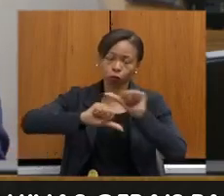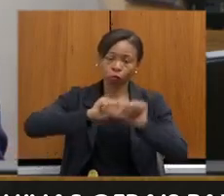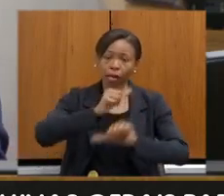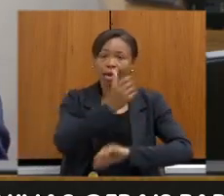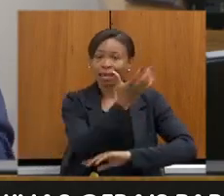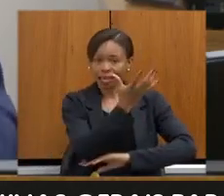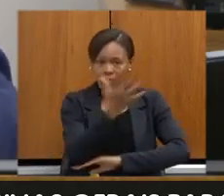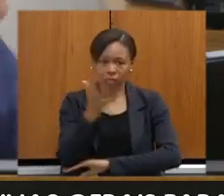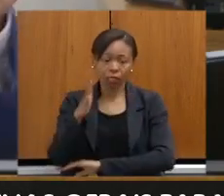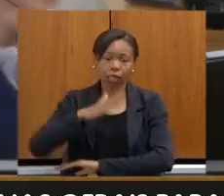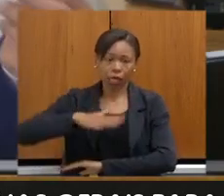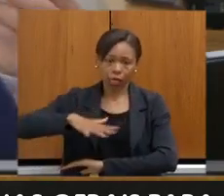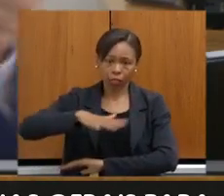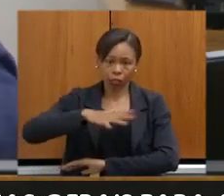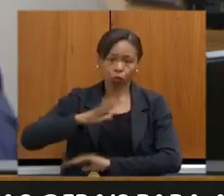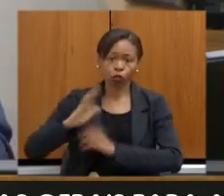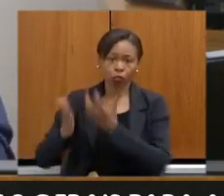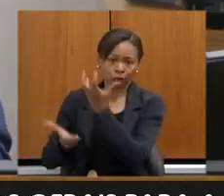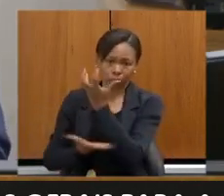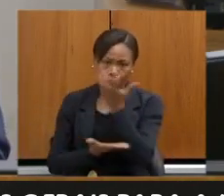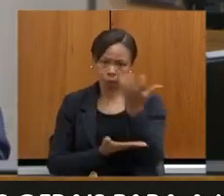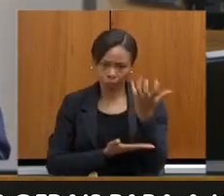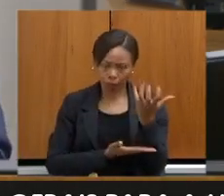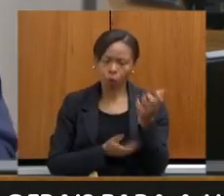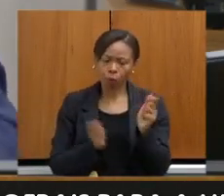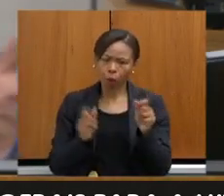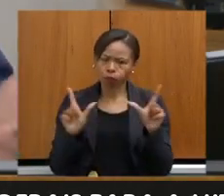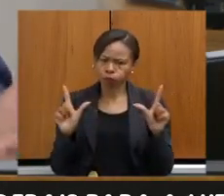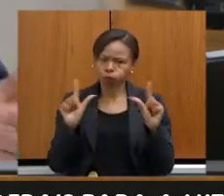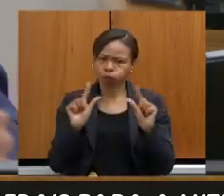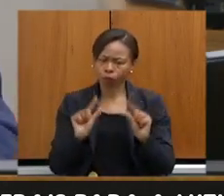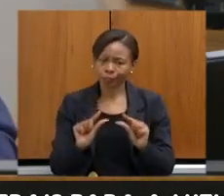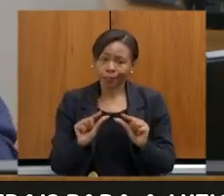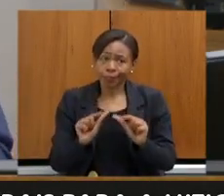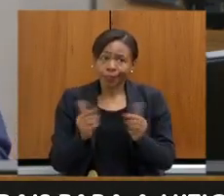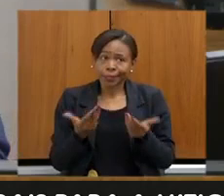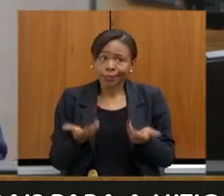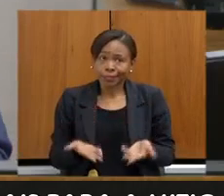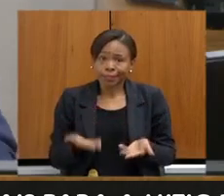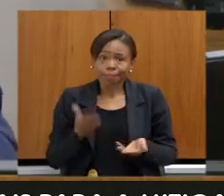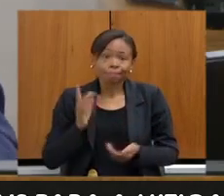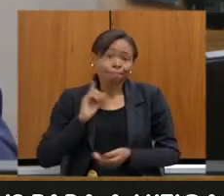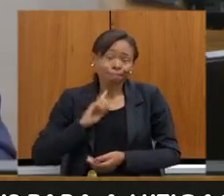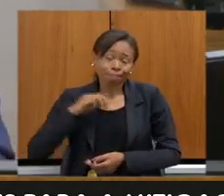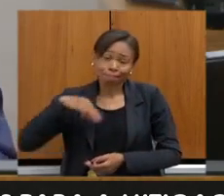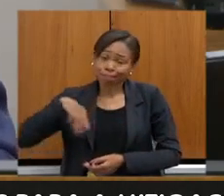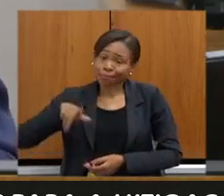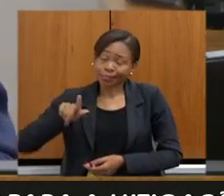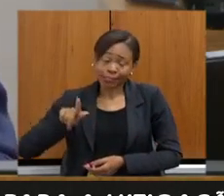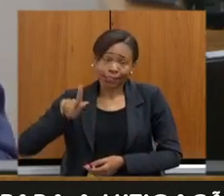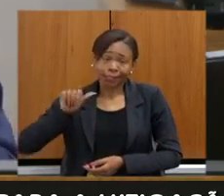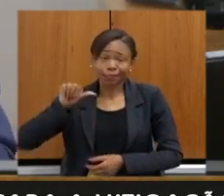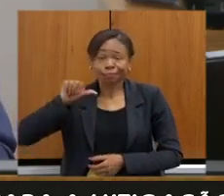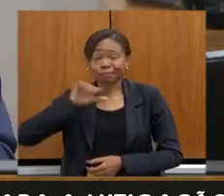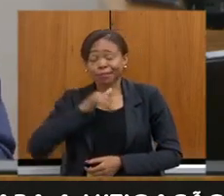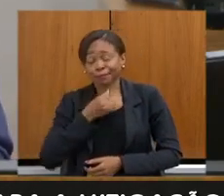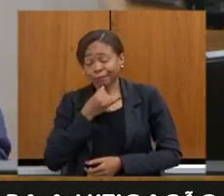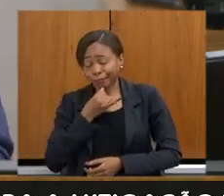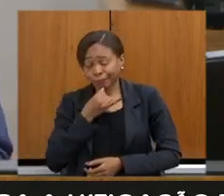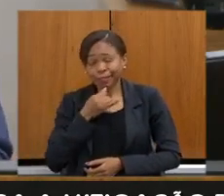nesse índice de desmatamento que o Estado, e, infelizmente, vem sendo destaque historicamente, são essas ações,